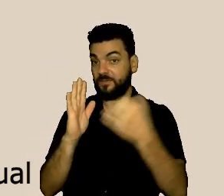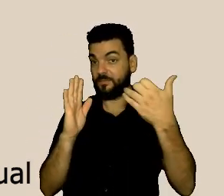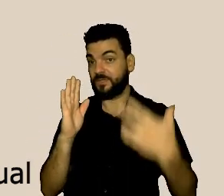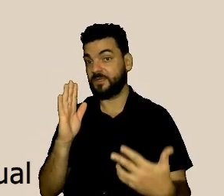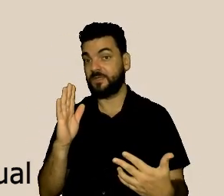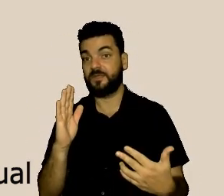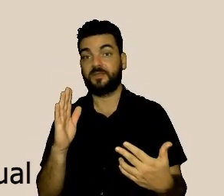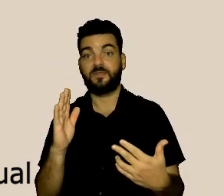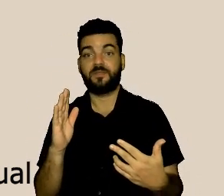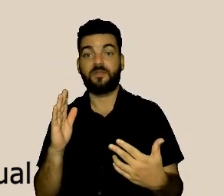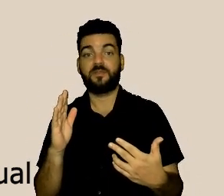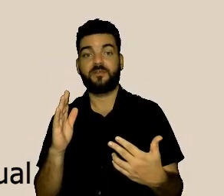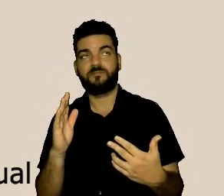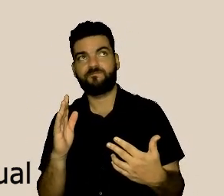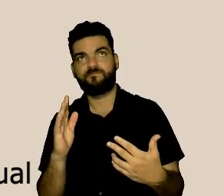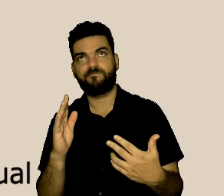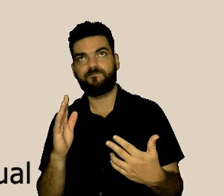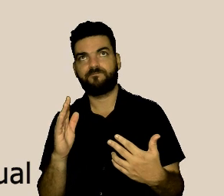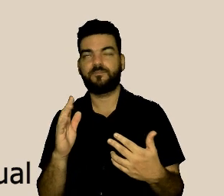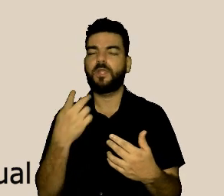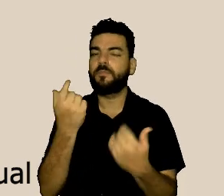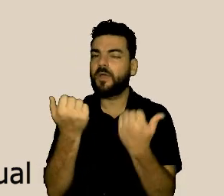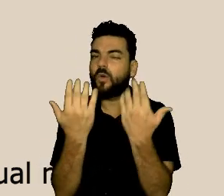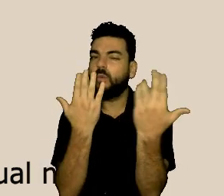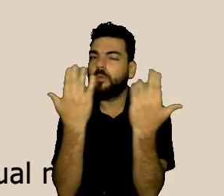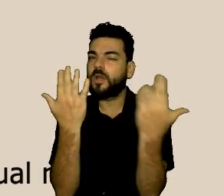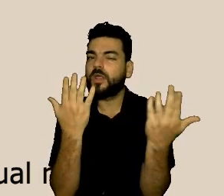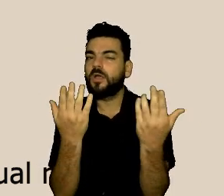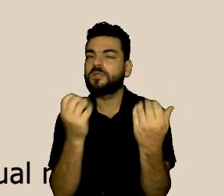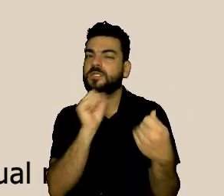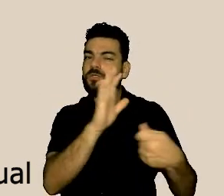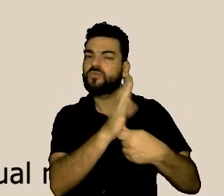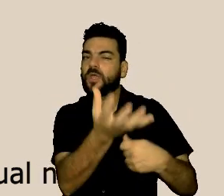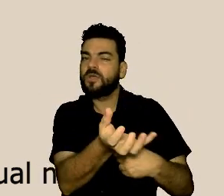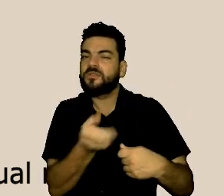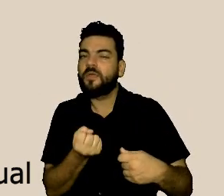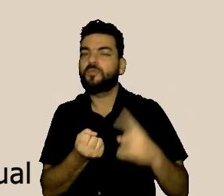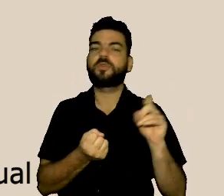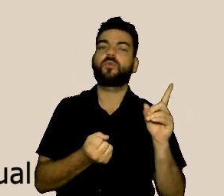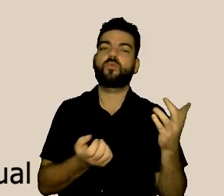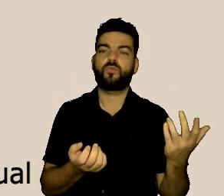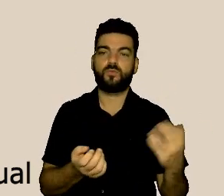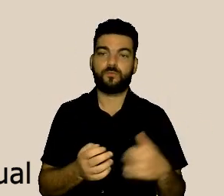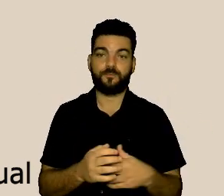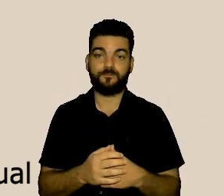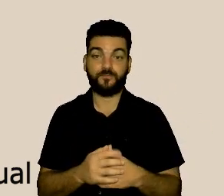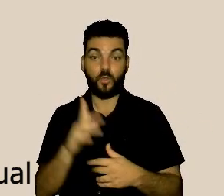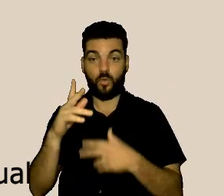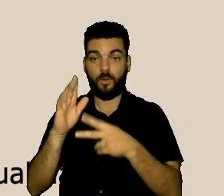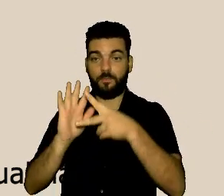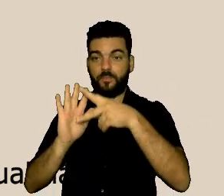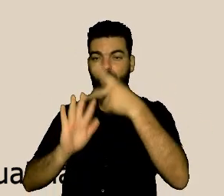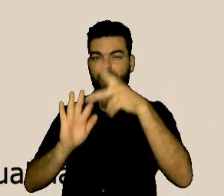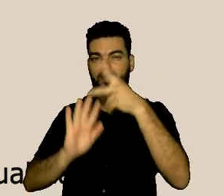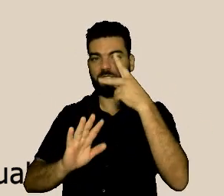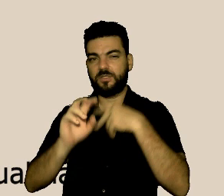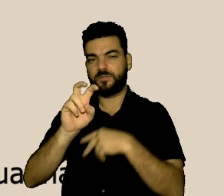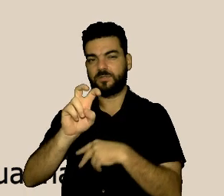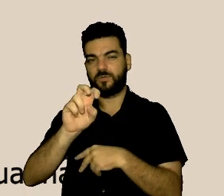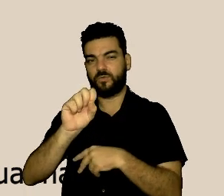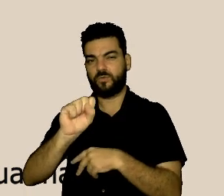denúncia. A portaria 581 da CGU, ela fala a denúncia está